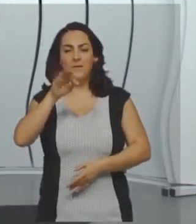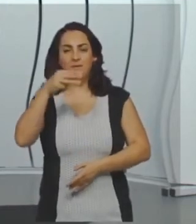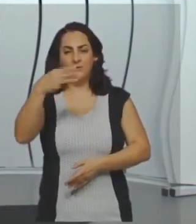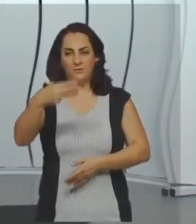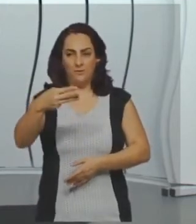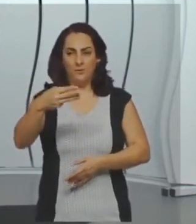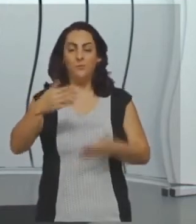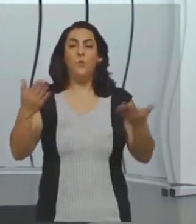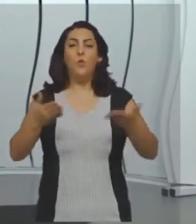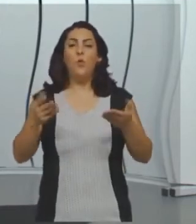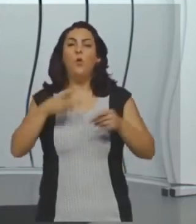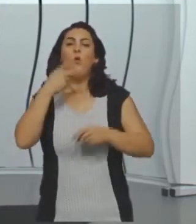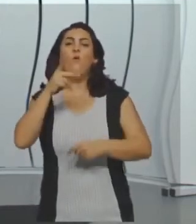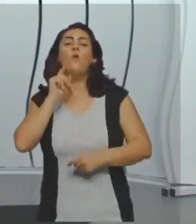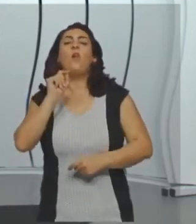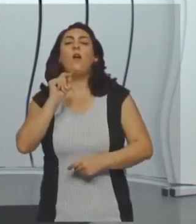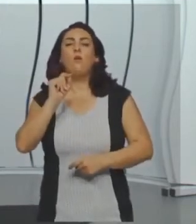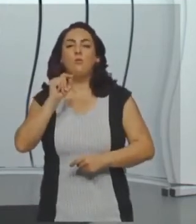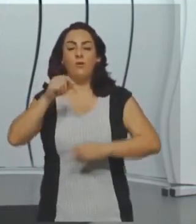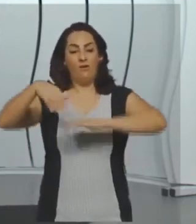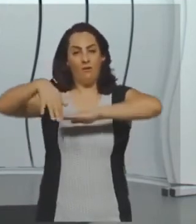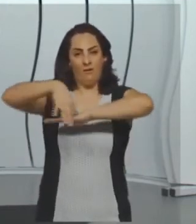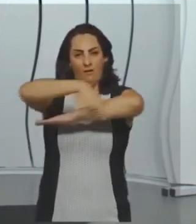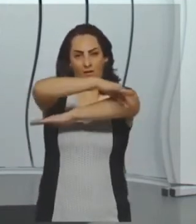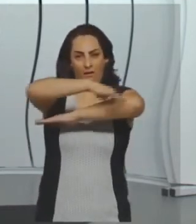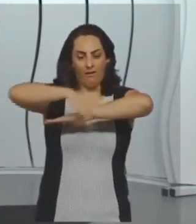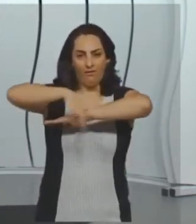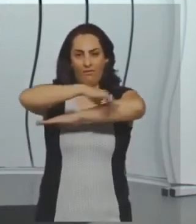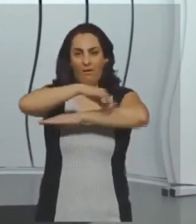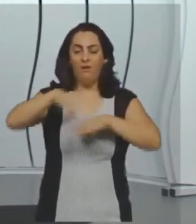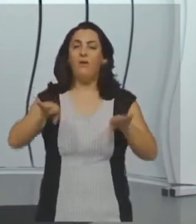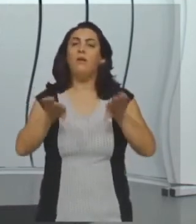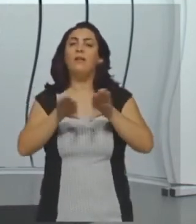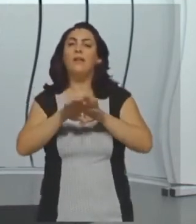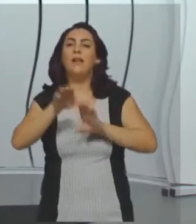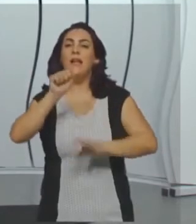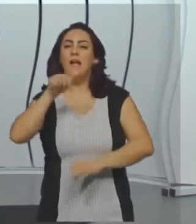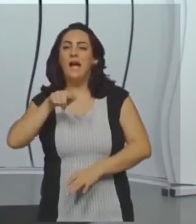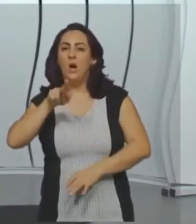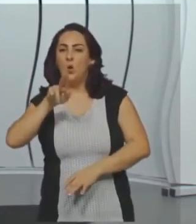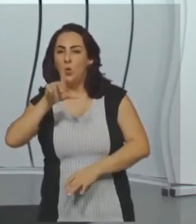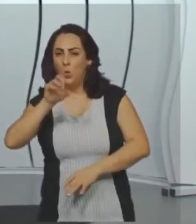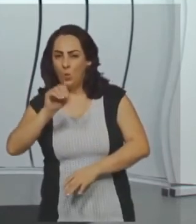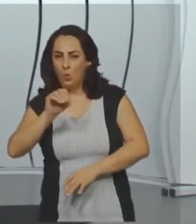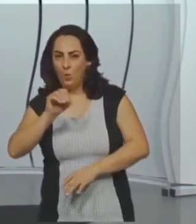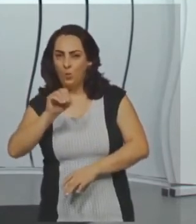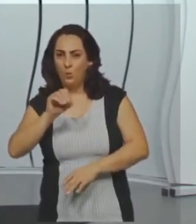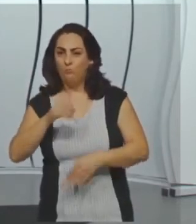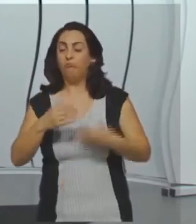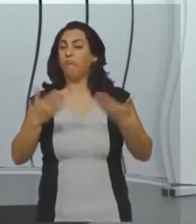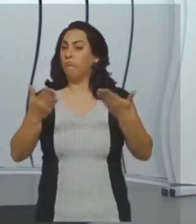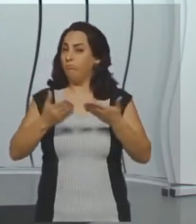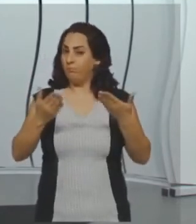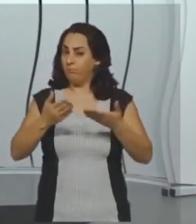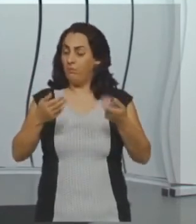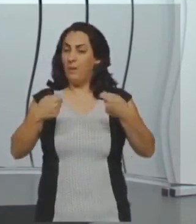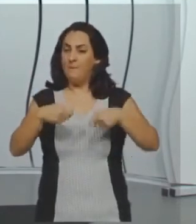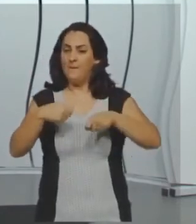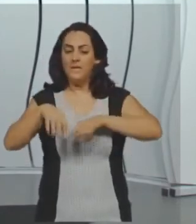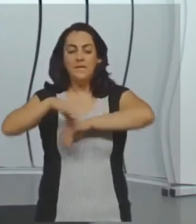Bom, reta, para eu traçar uma reta, eu preciso no mínimo de dois pontos, pontos.